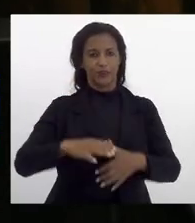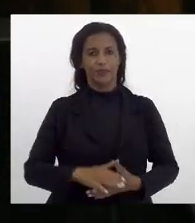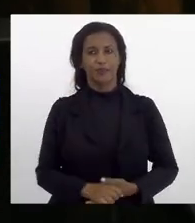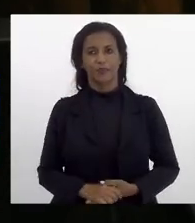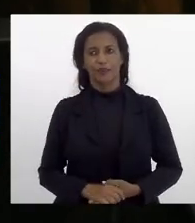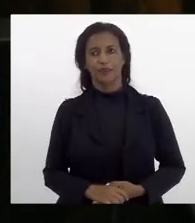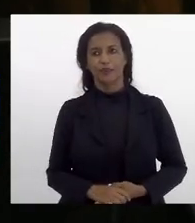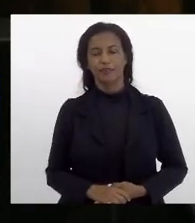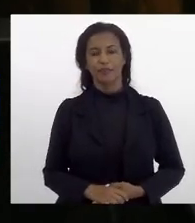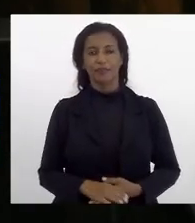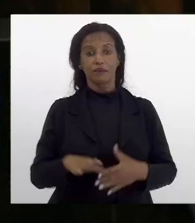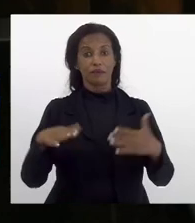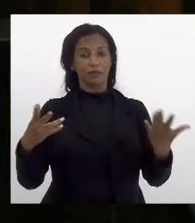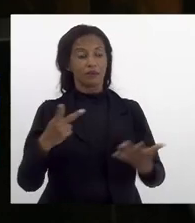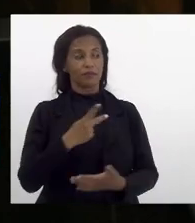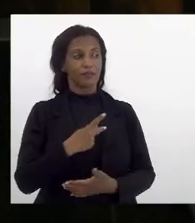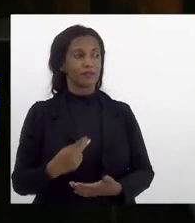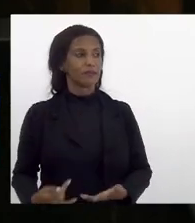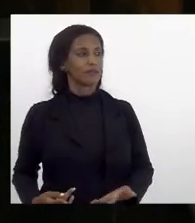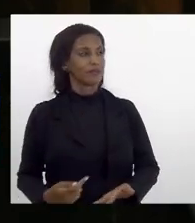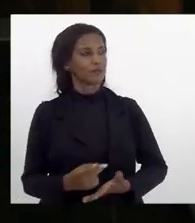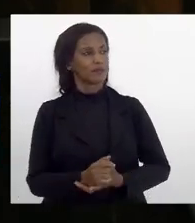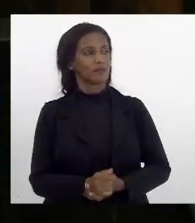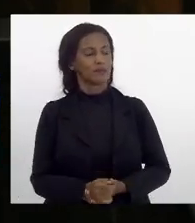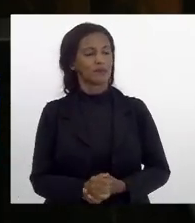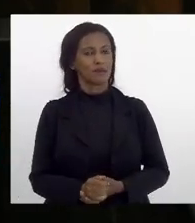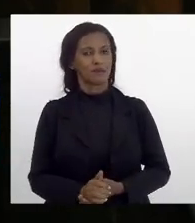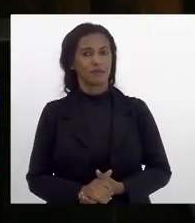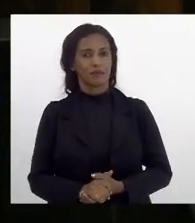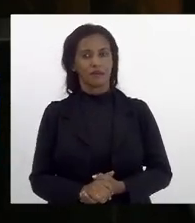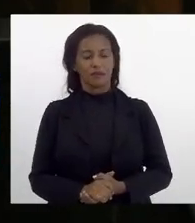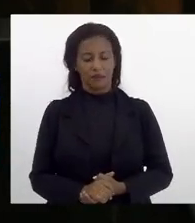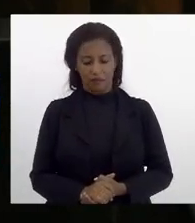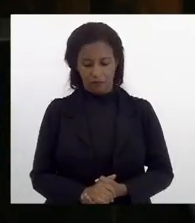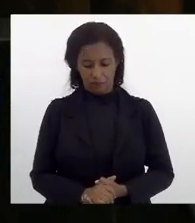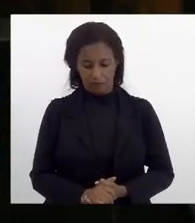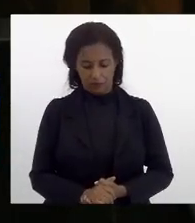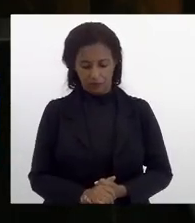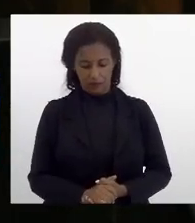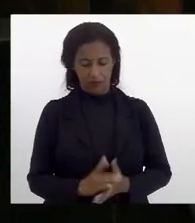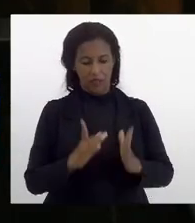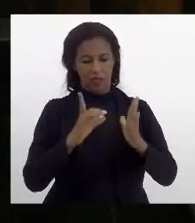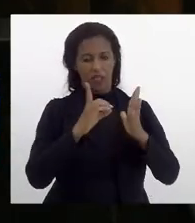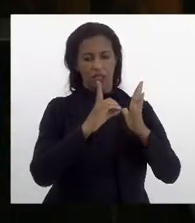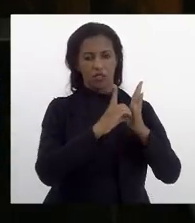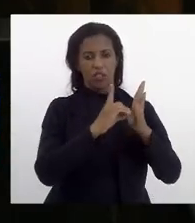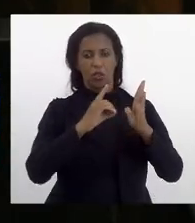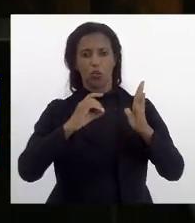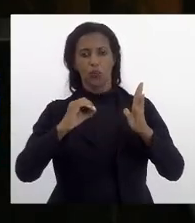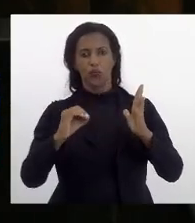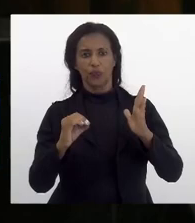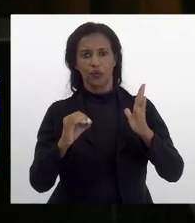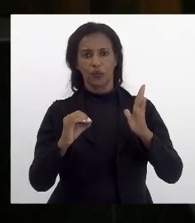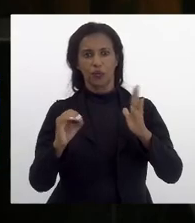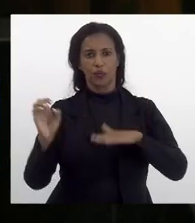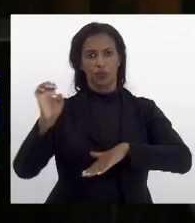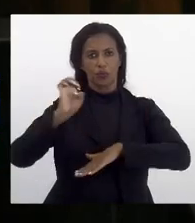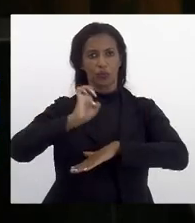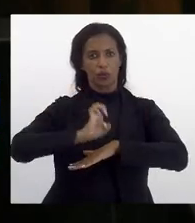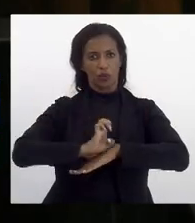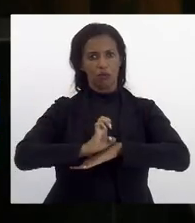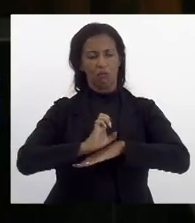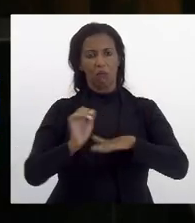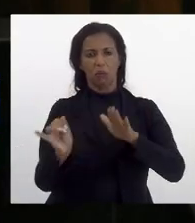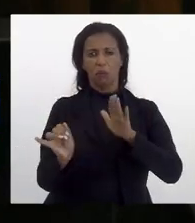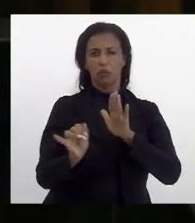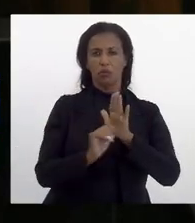senhora presidente o diário oficial do estado fez